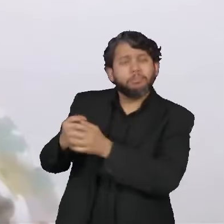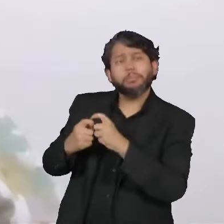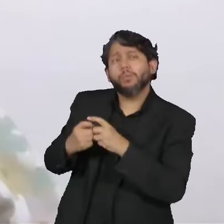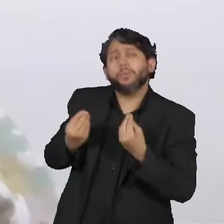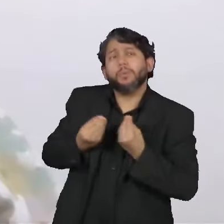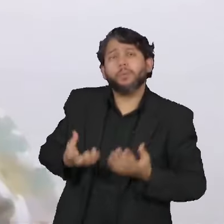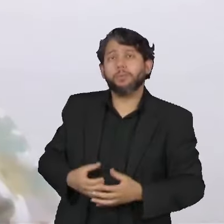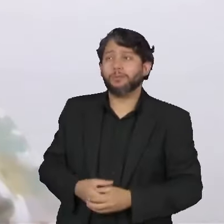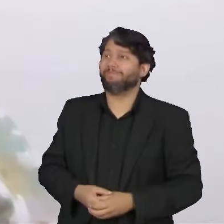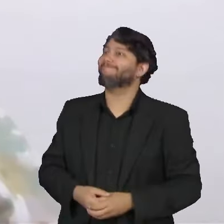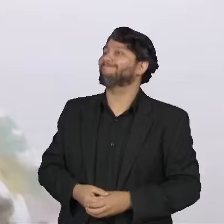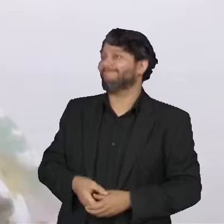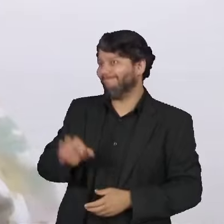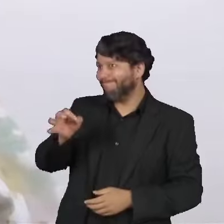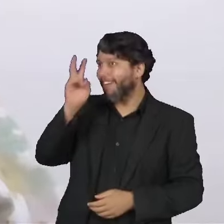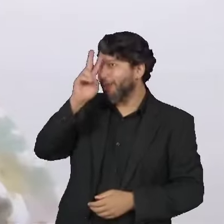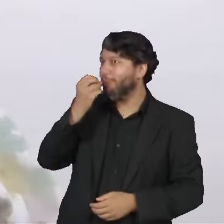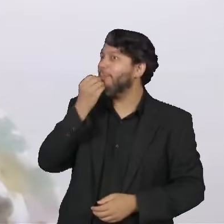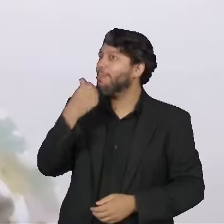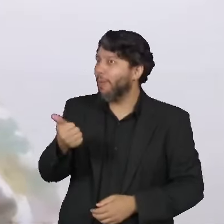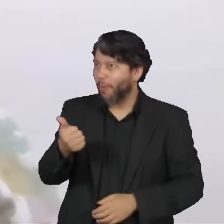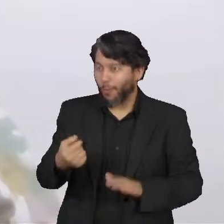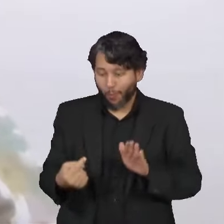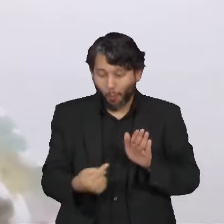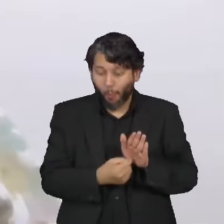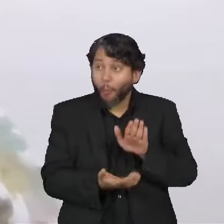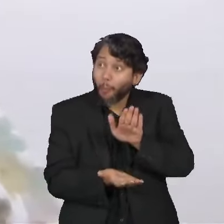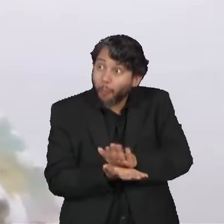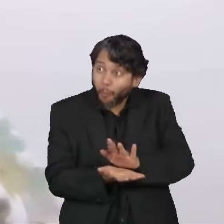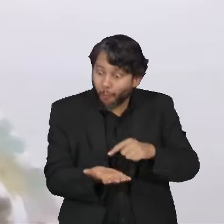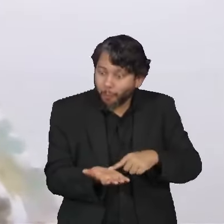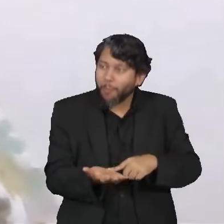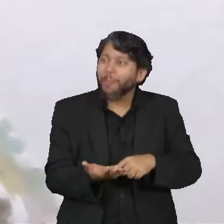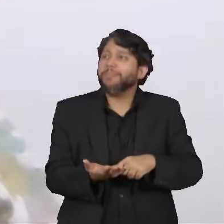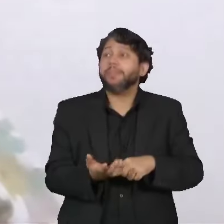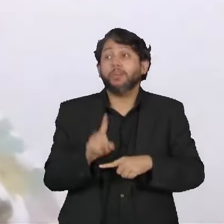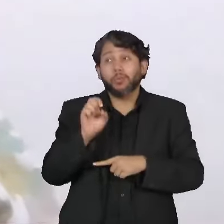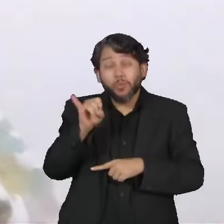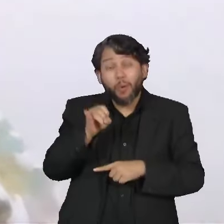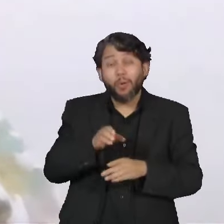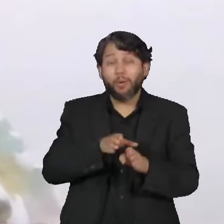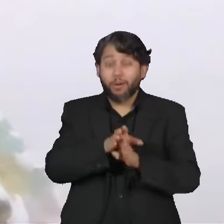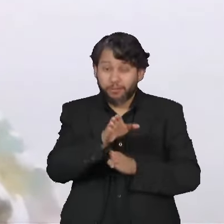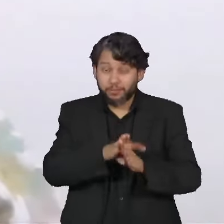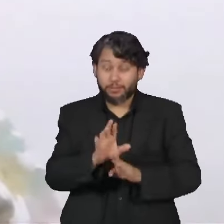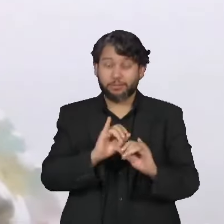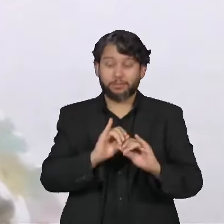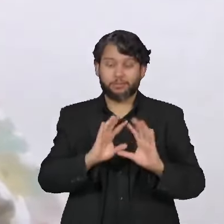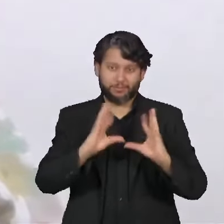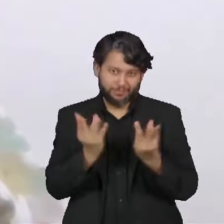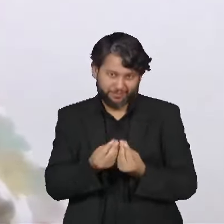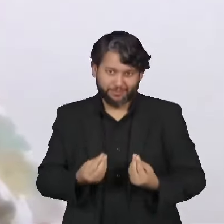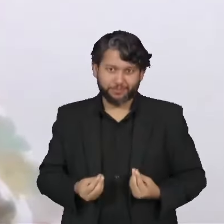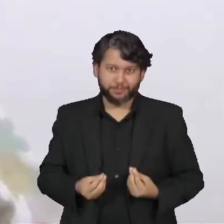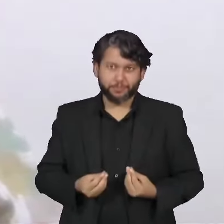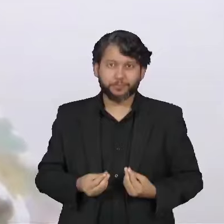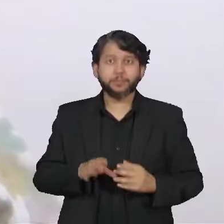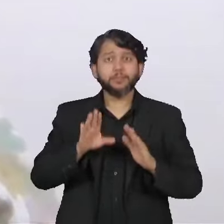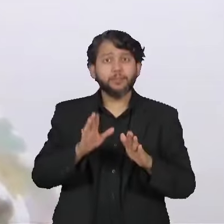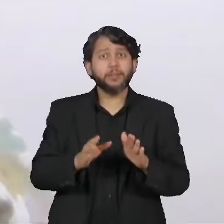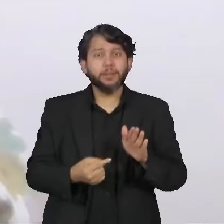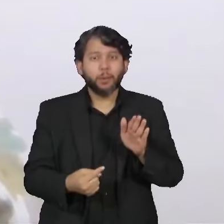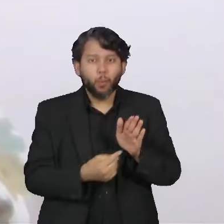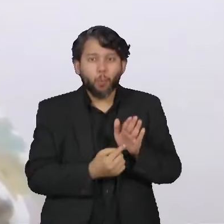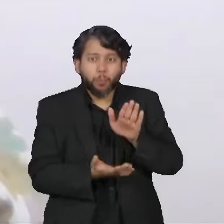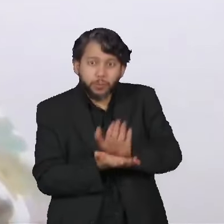Você falou muito bem do teste do pezinho. Eu só quero dar uma recomendação para as famílias, porque esse teste do